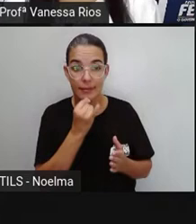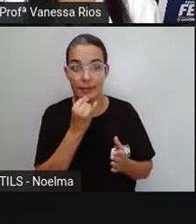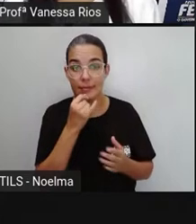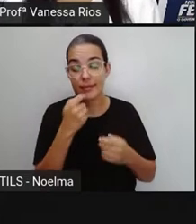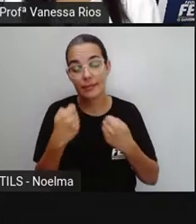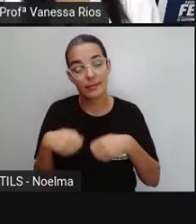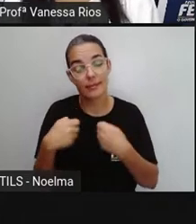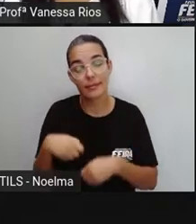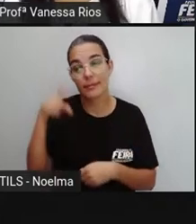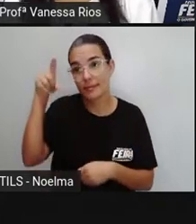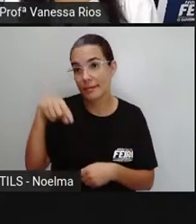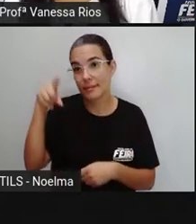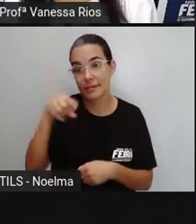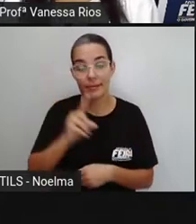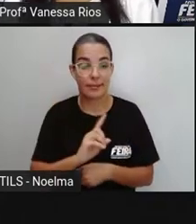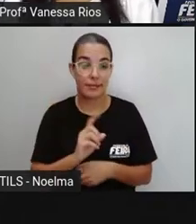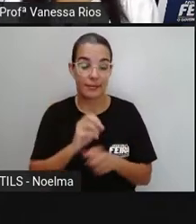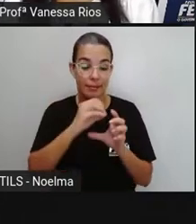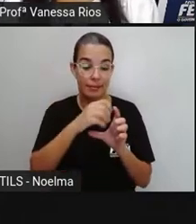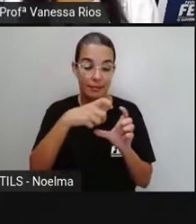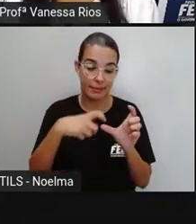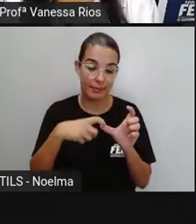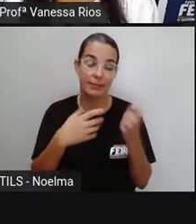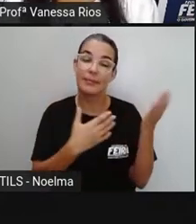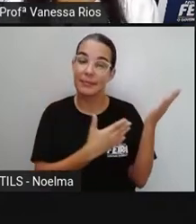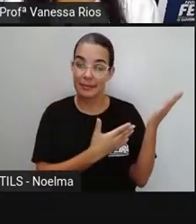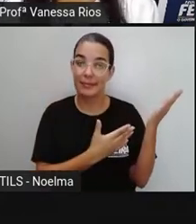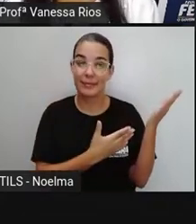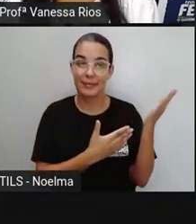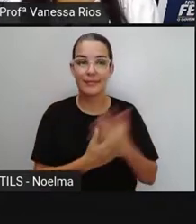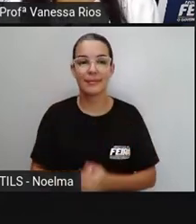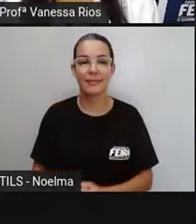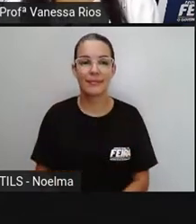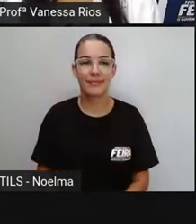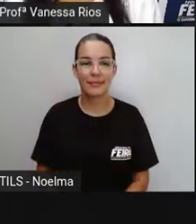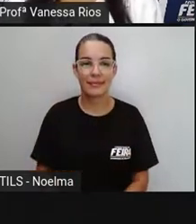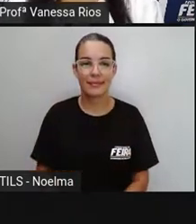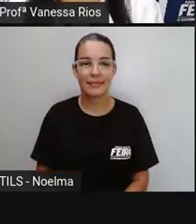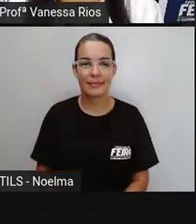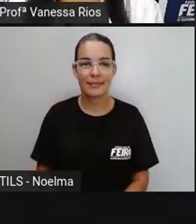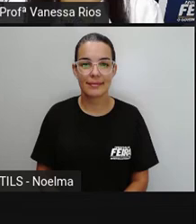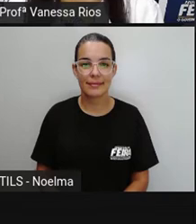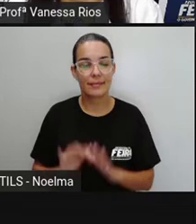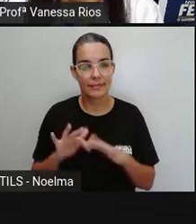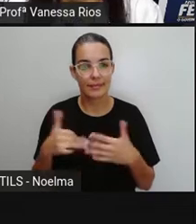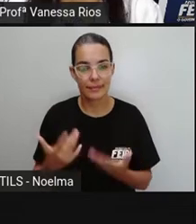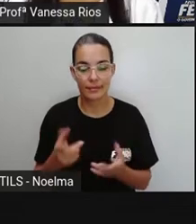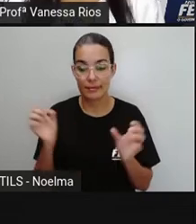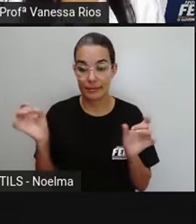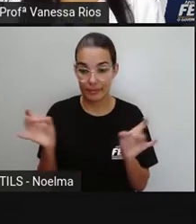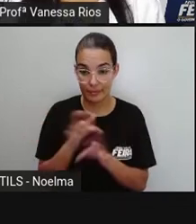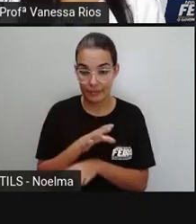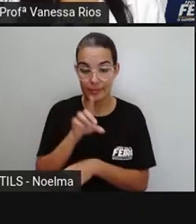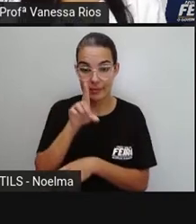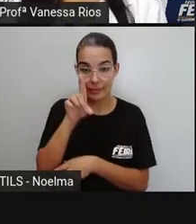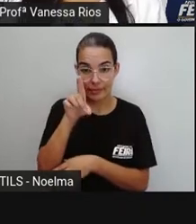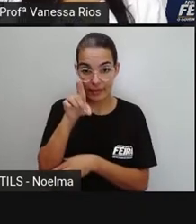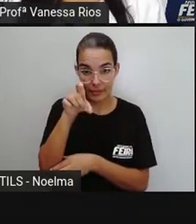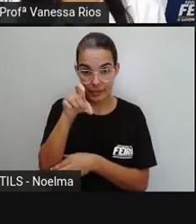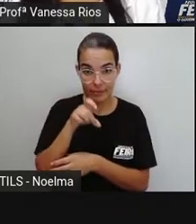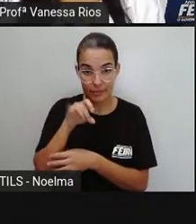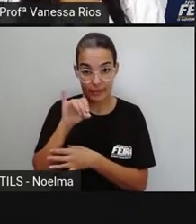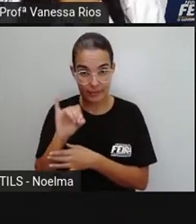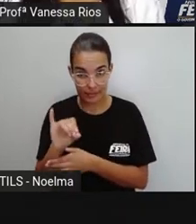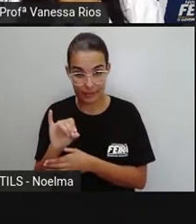são acentuadas. E abacaxi é um exemplo, não é? Por terminar em i, ela não precisa